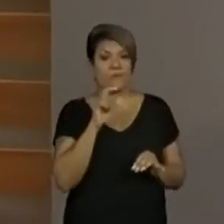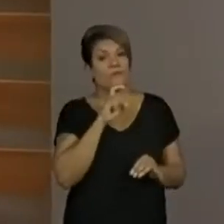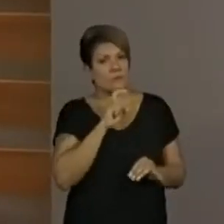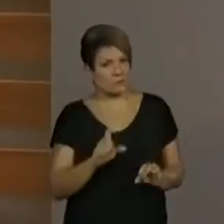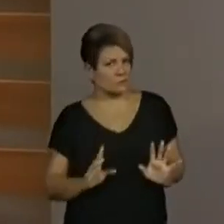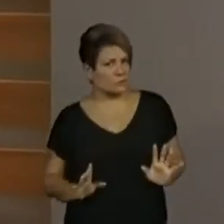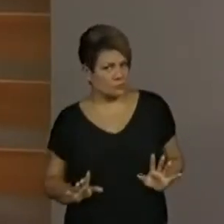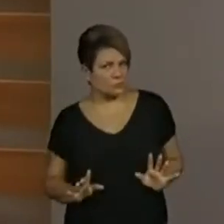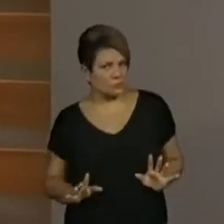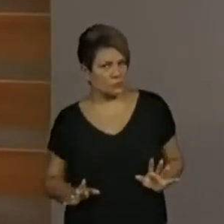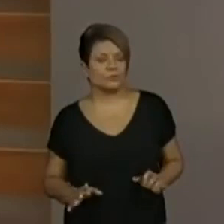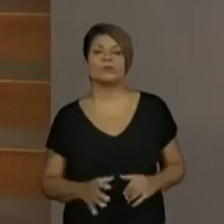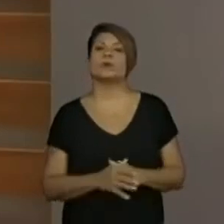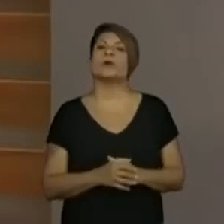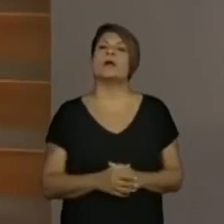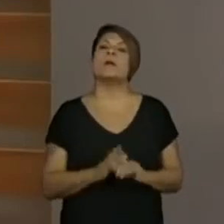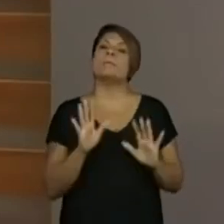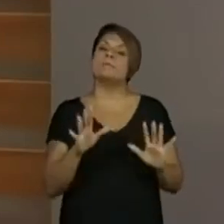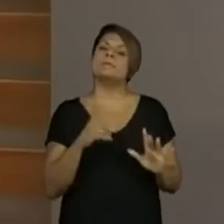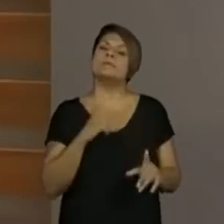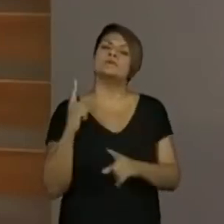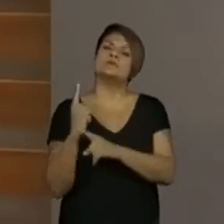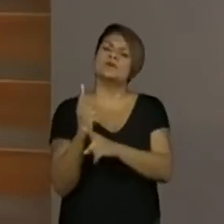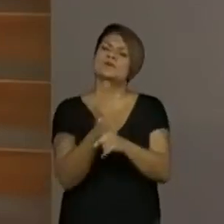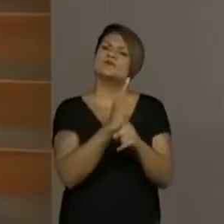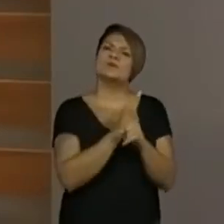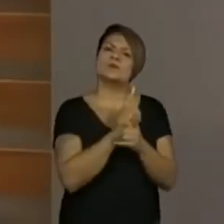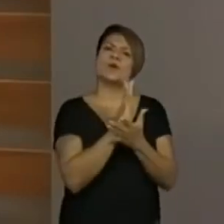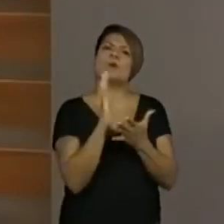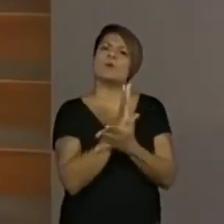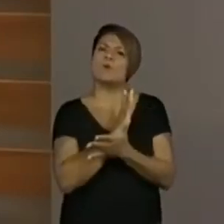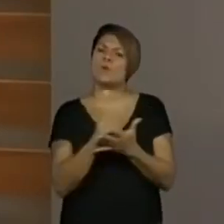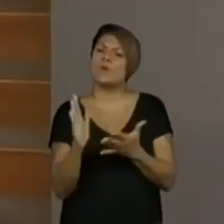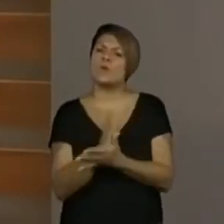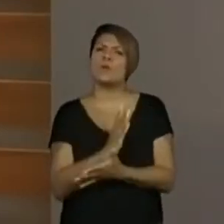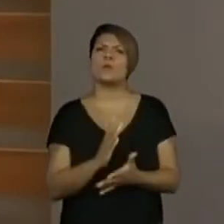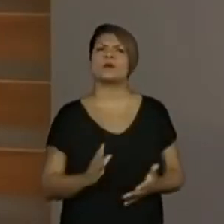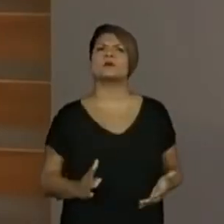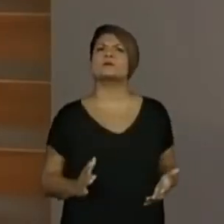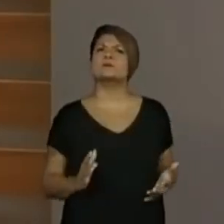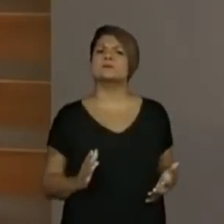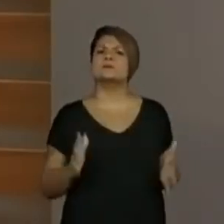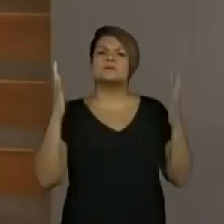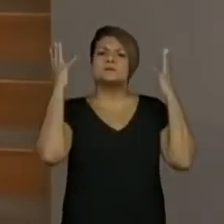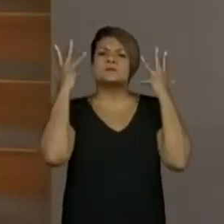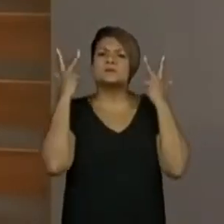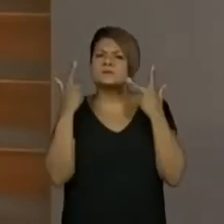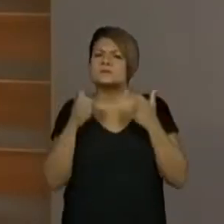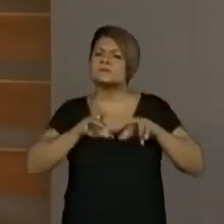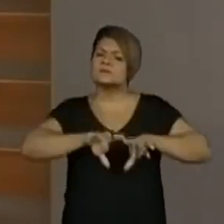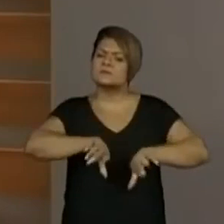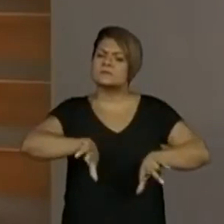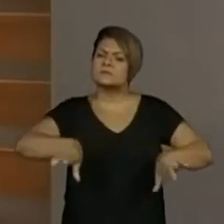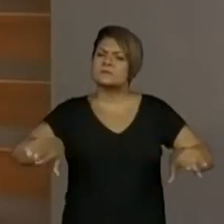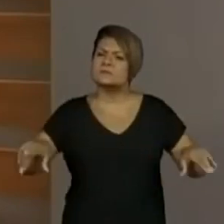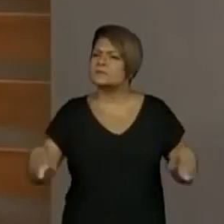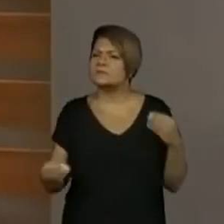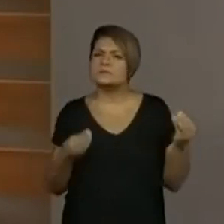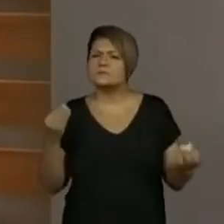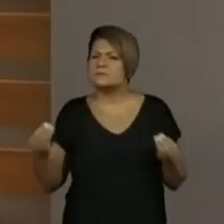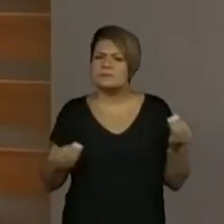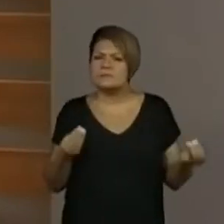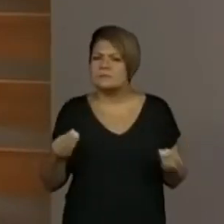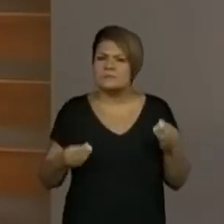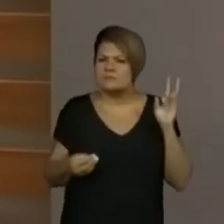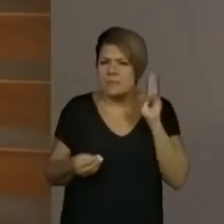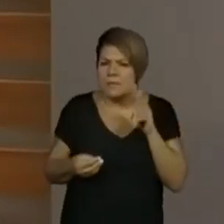A gente vai descobrindo algumas espécies, como... Quais espécies? Lembra